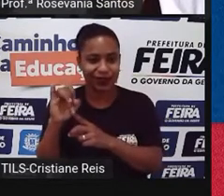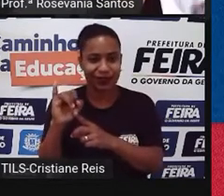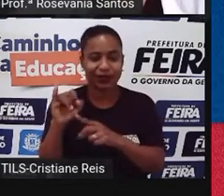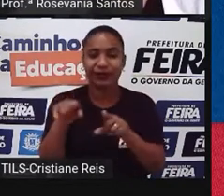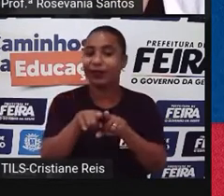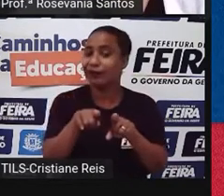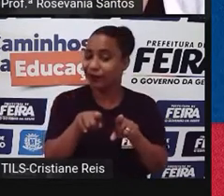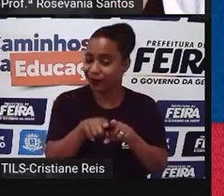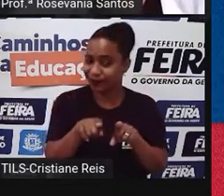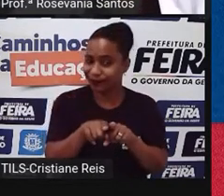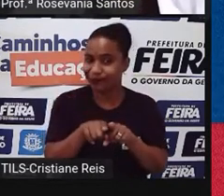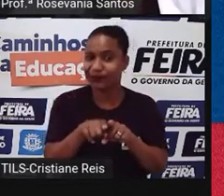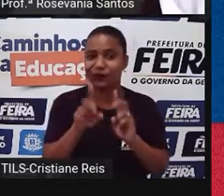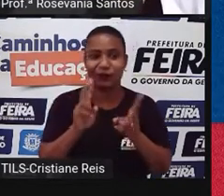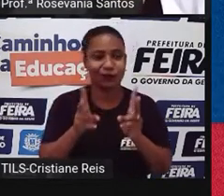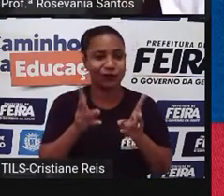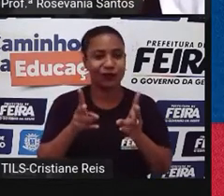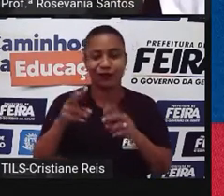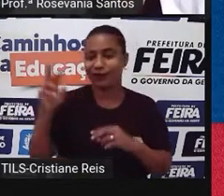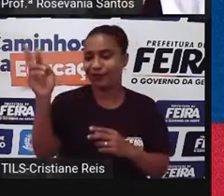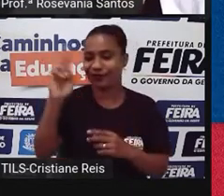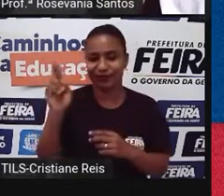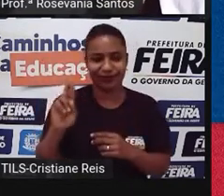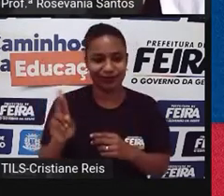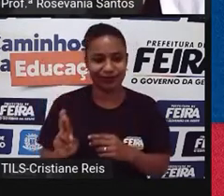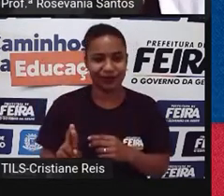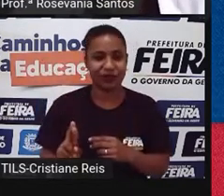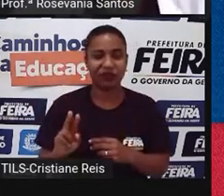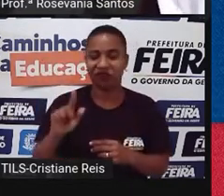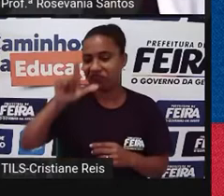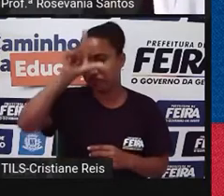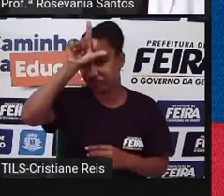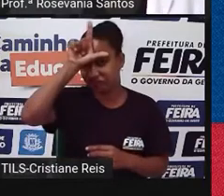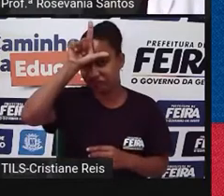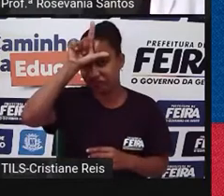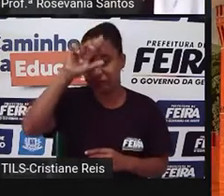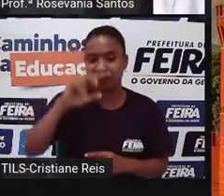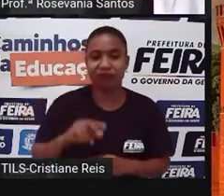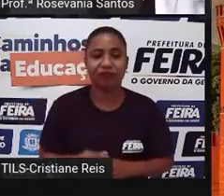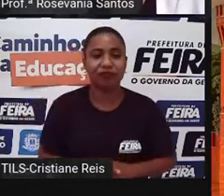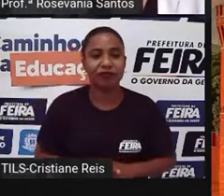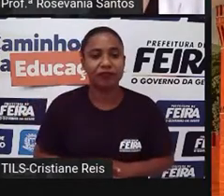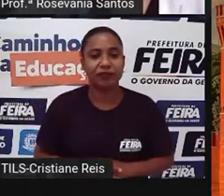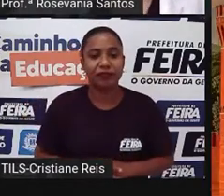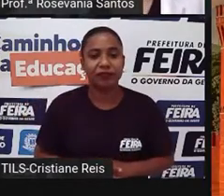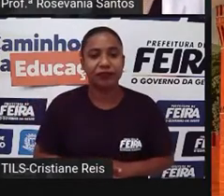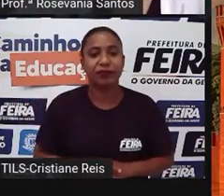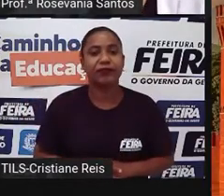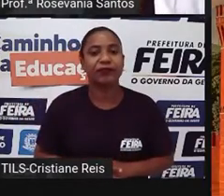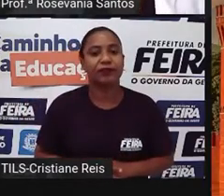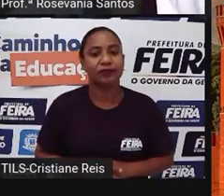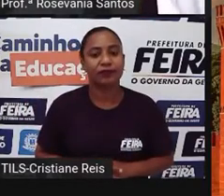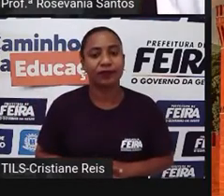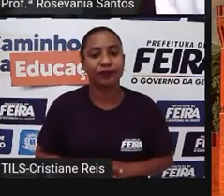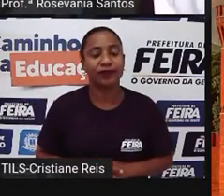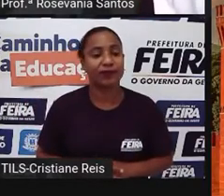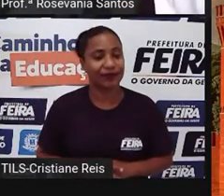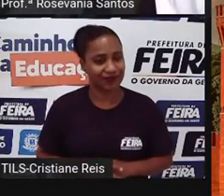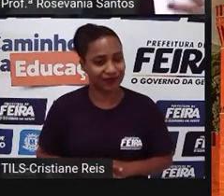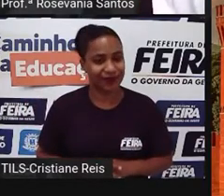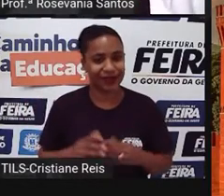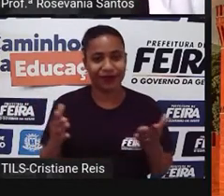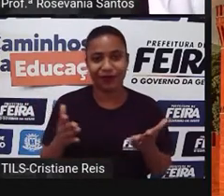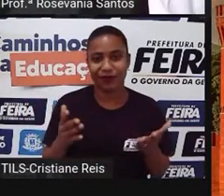Independentes, ela ainda é o país líder. Bom, aqui, entrando na própria história,